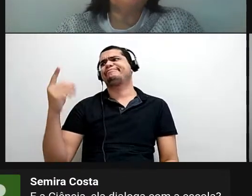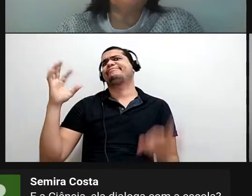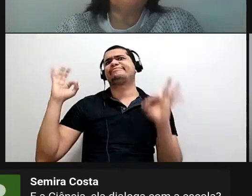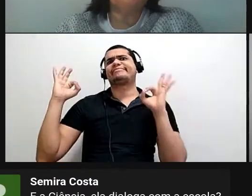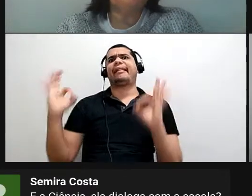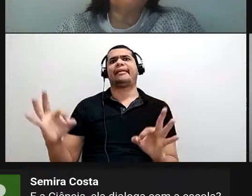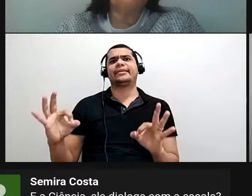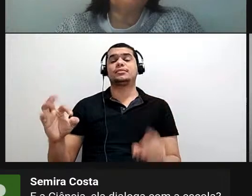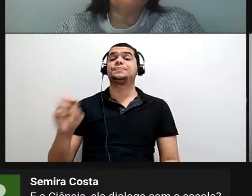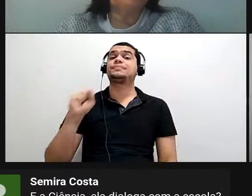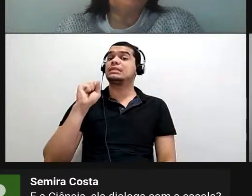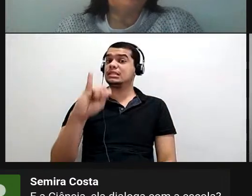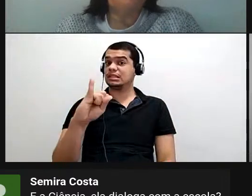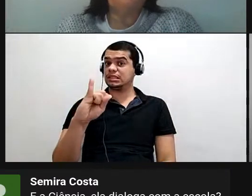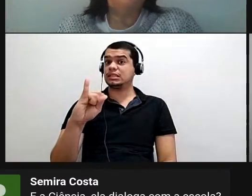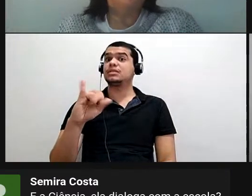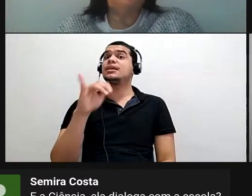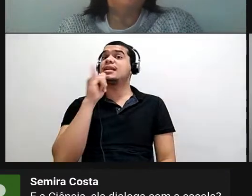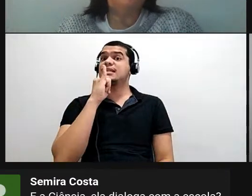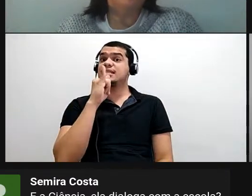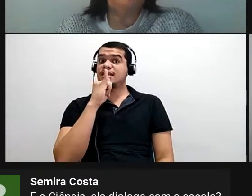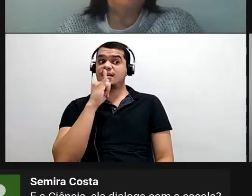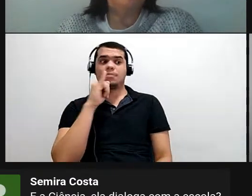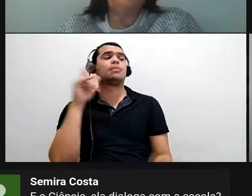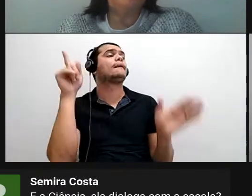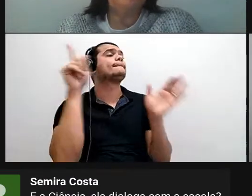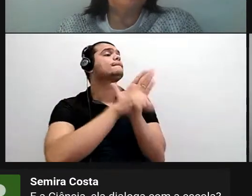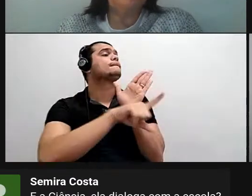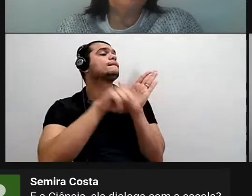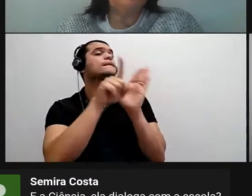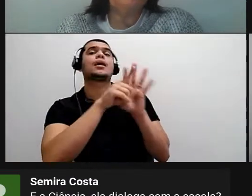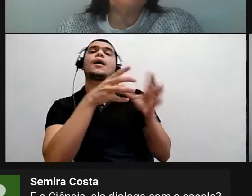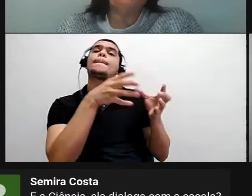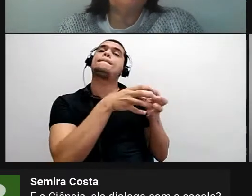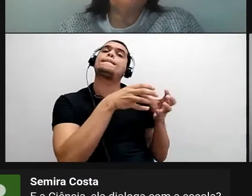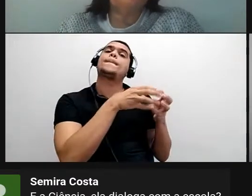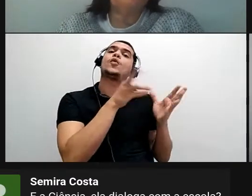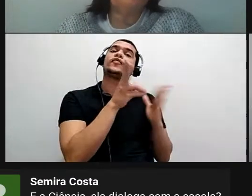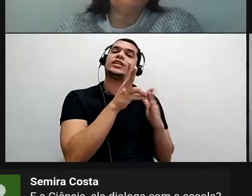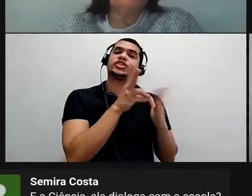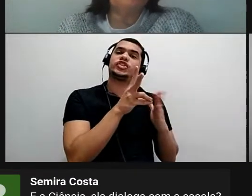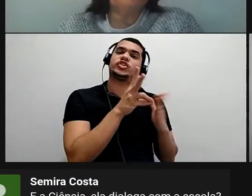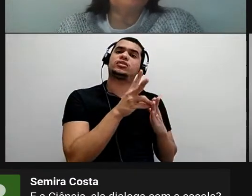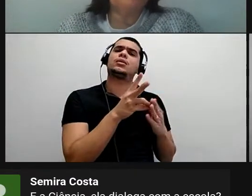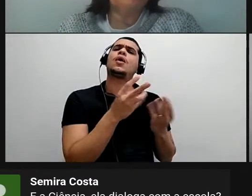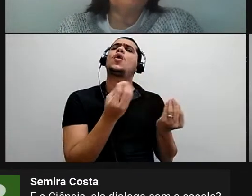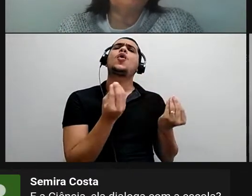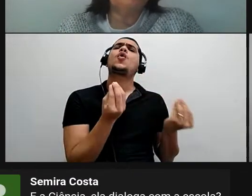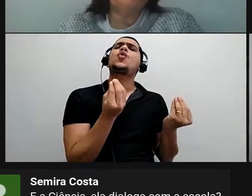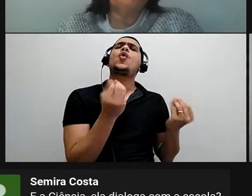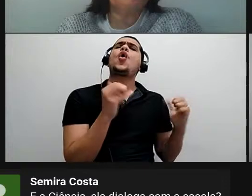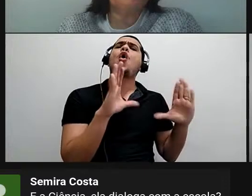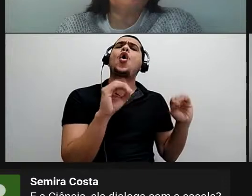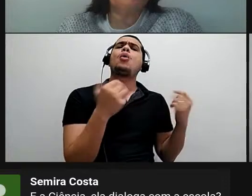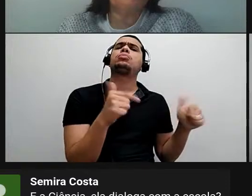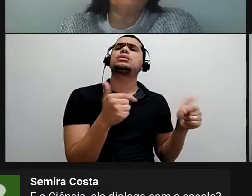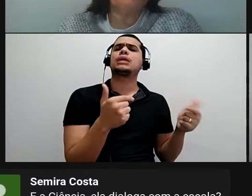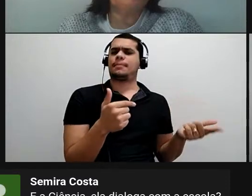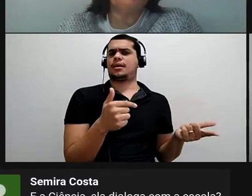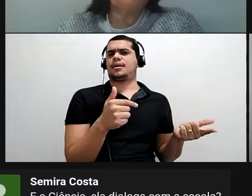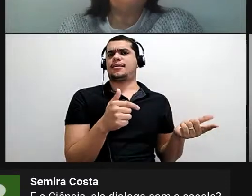tivesse a dificuldade de ter perguntado para os povos indígenas como trabalhar, né?